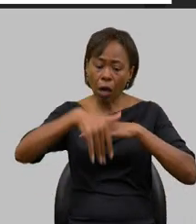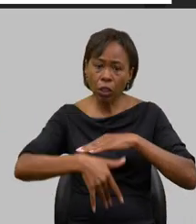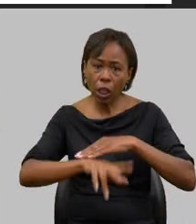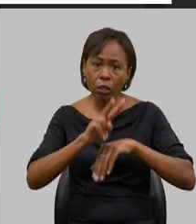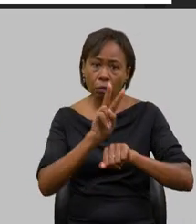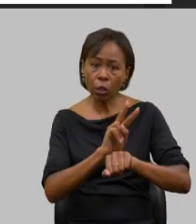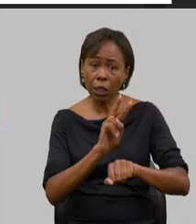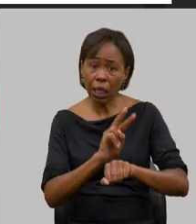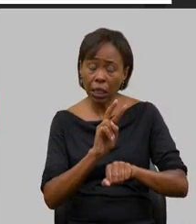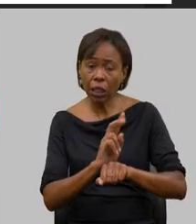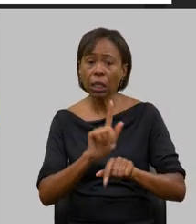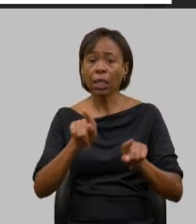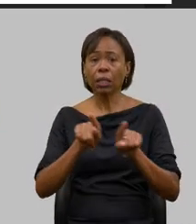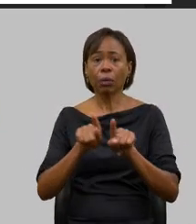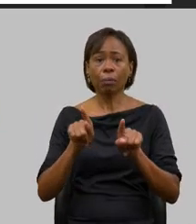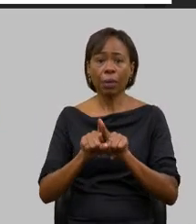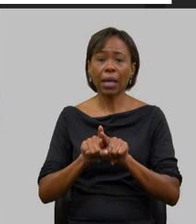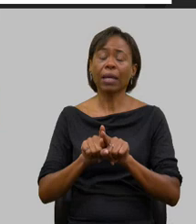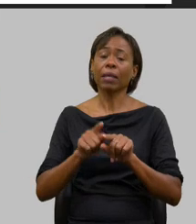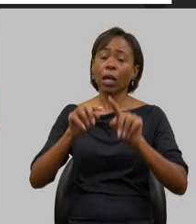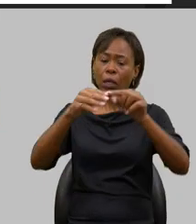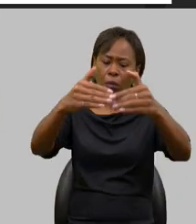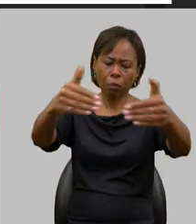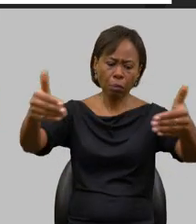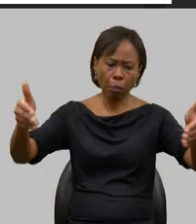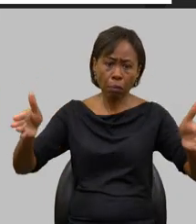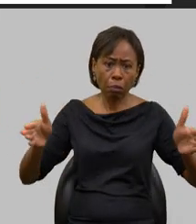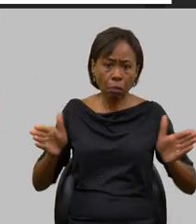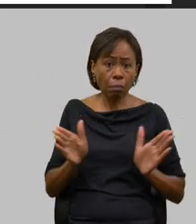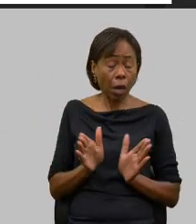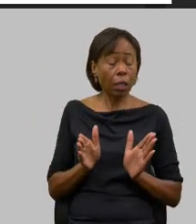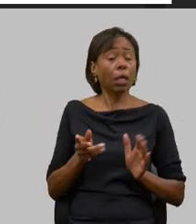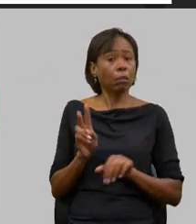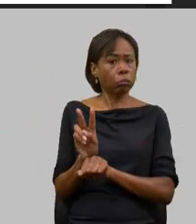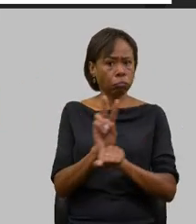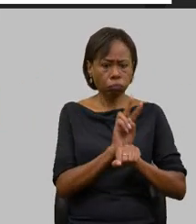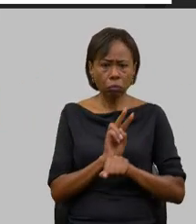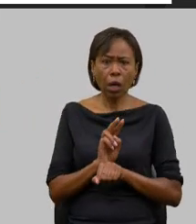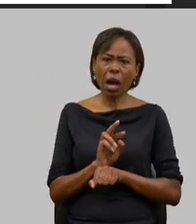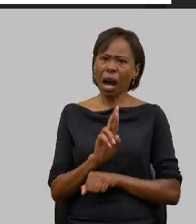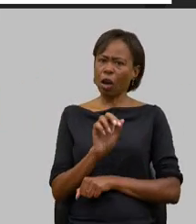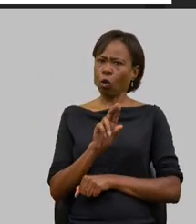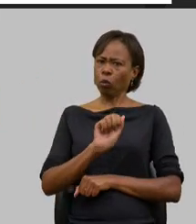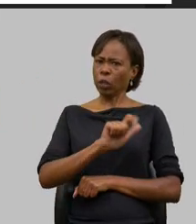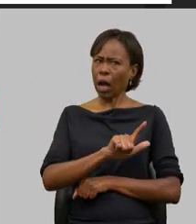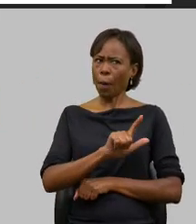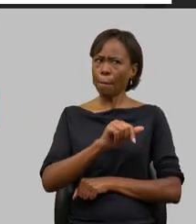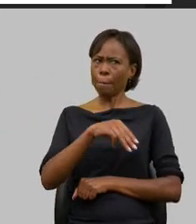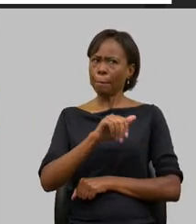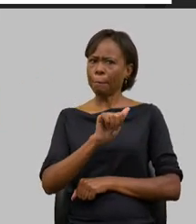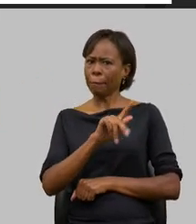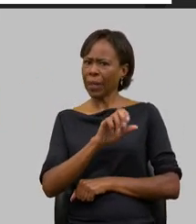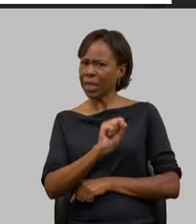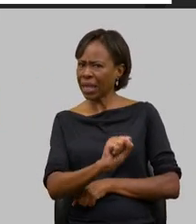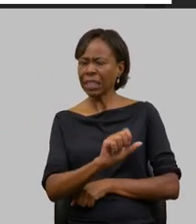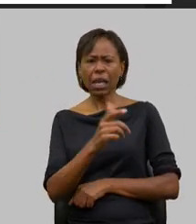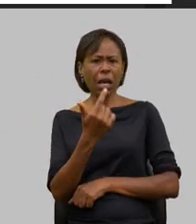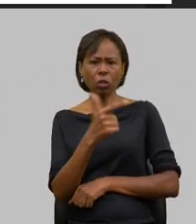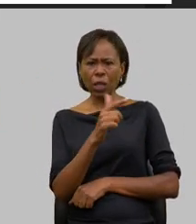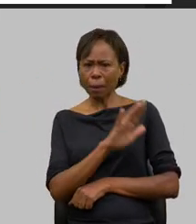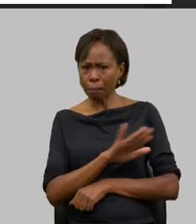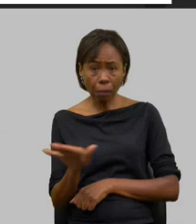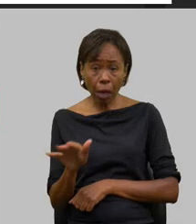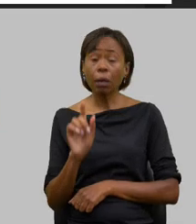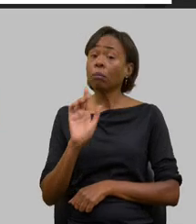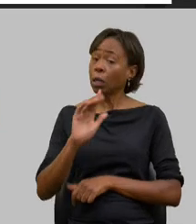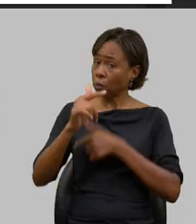ciliar de topo de morro cercada então muita gente vê e fala ah Rural Minas não existe mais mas o trabalho que a Rural Minas fazia